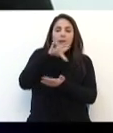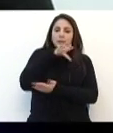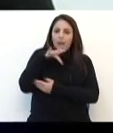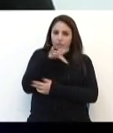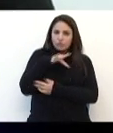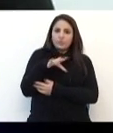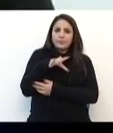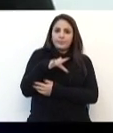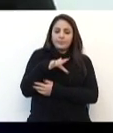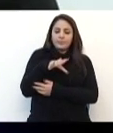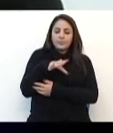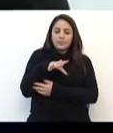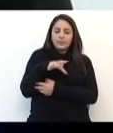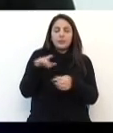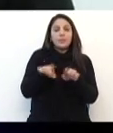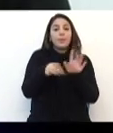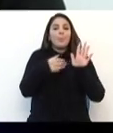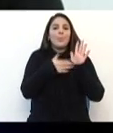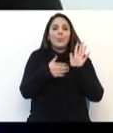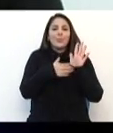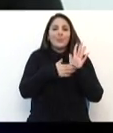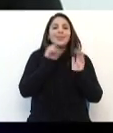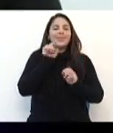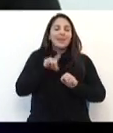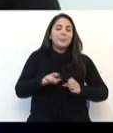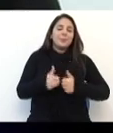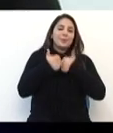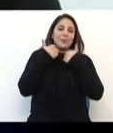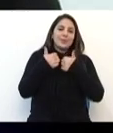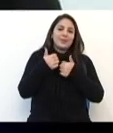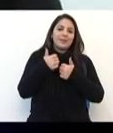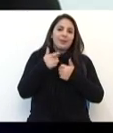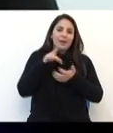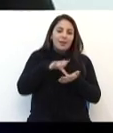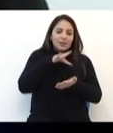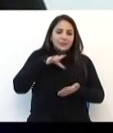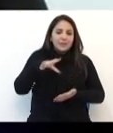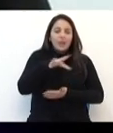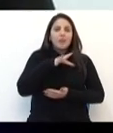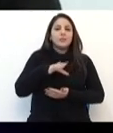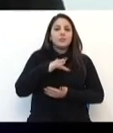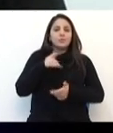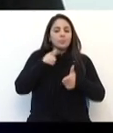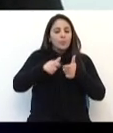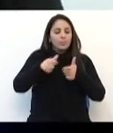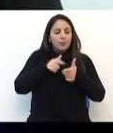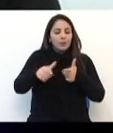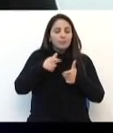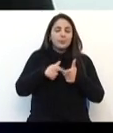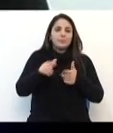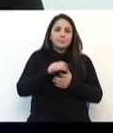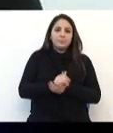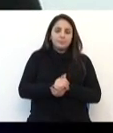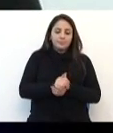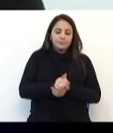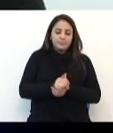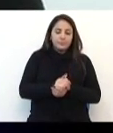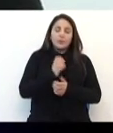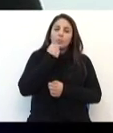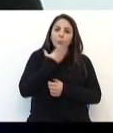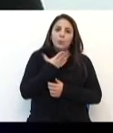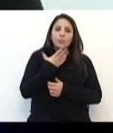realidade comum, não é? E propor, que é o melhor, não é? Com as suas realidades, com os seus problemas. Então,